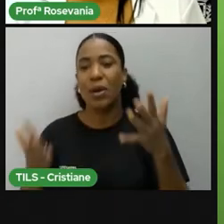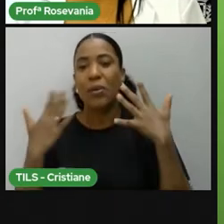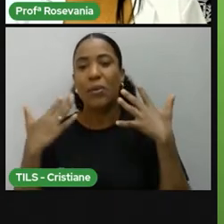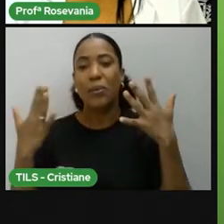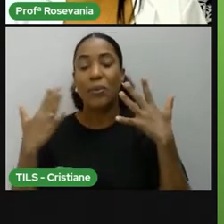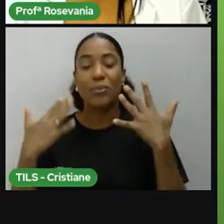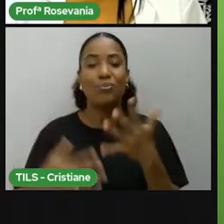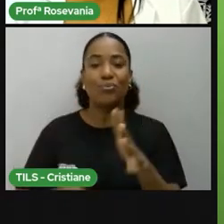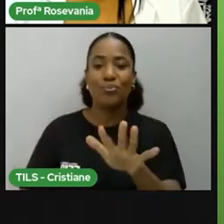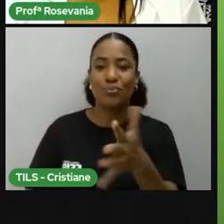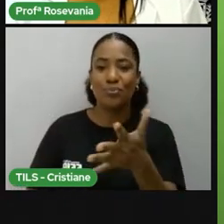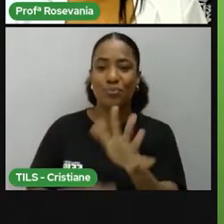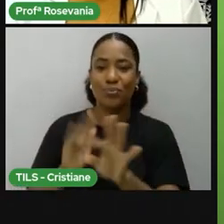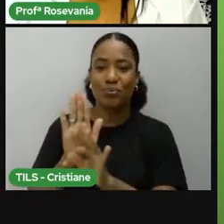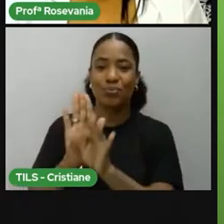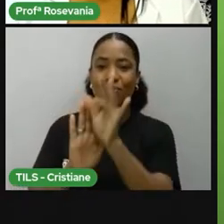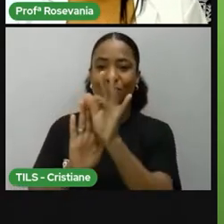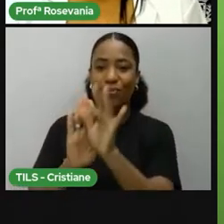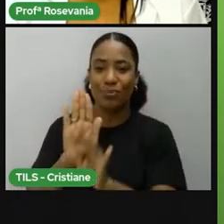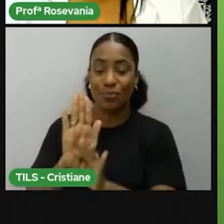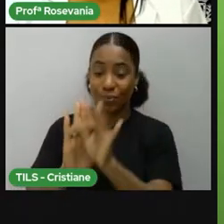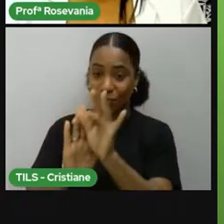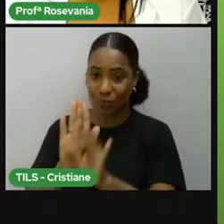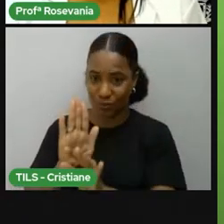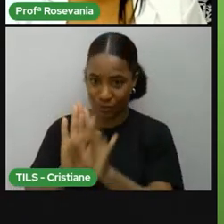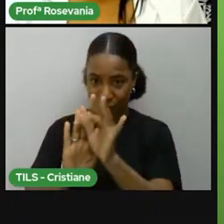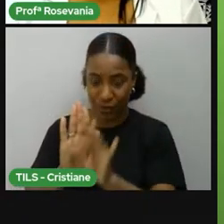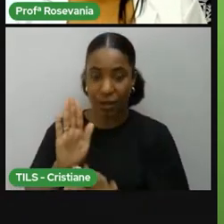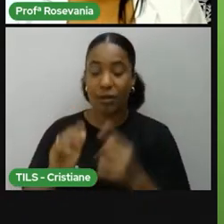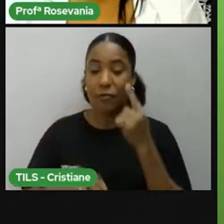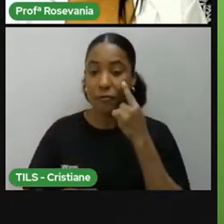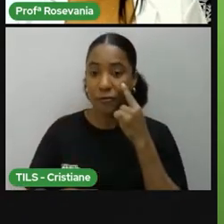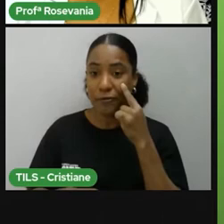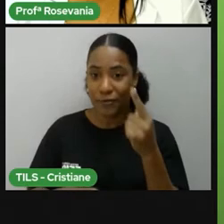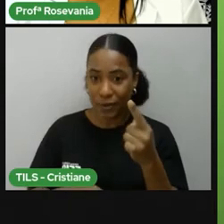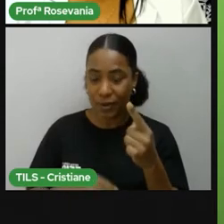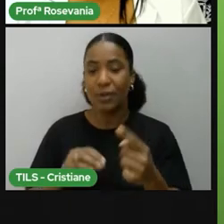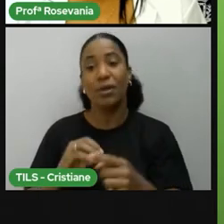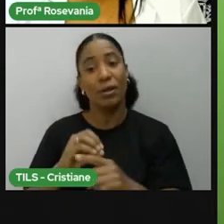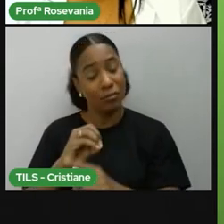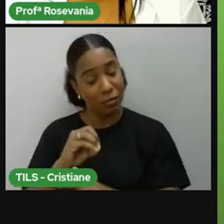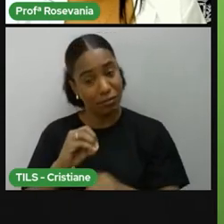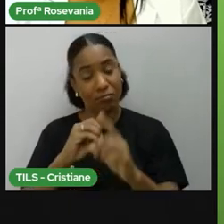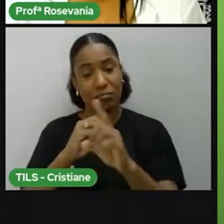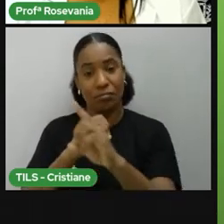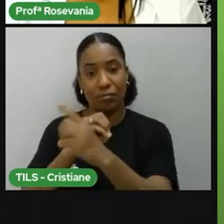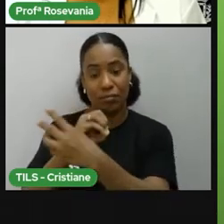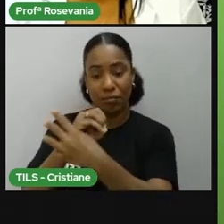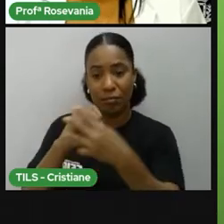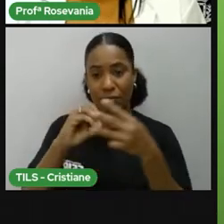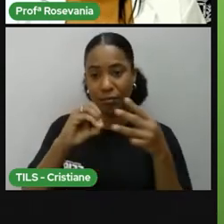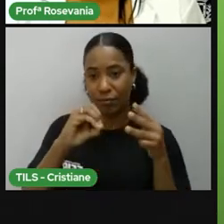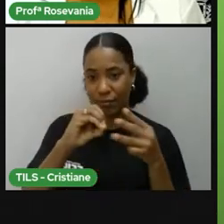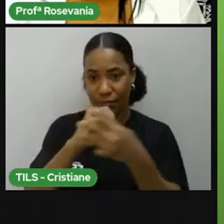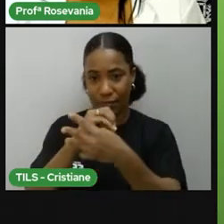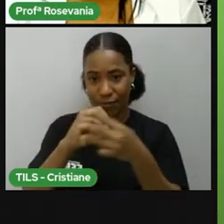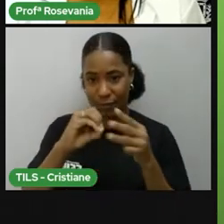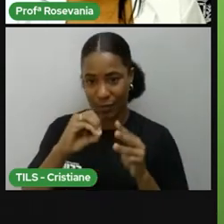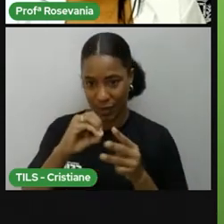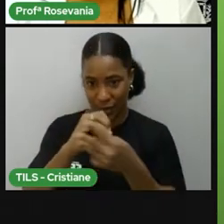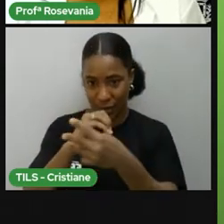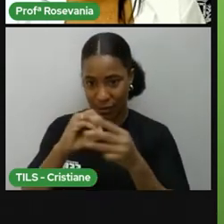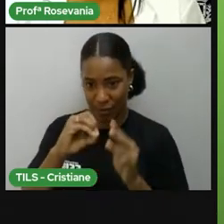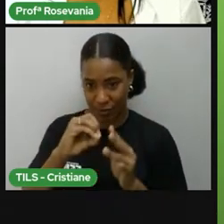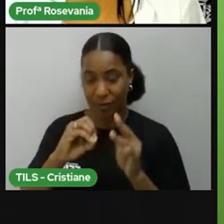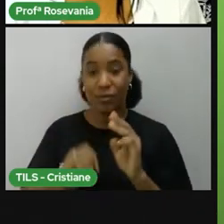função desses, né, desses paralelos principais. Se eu coloco o grau, né, são as latitudes principais,